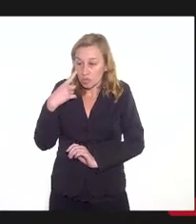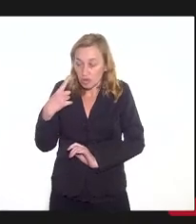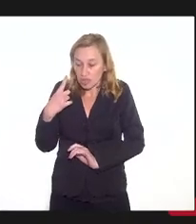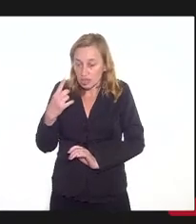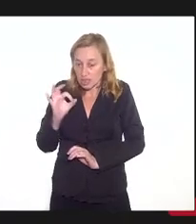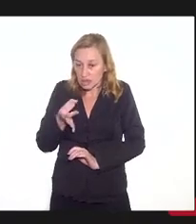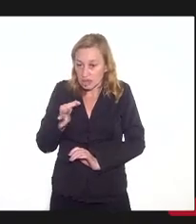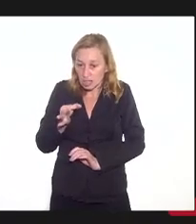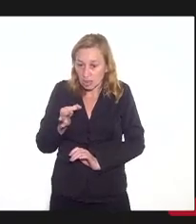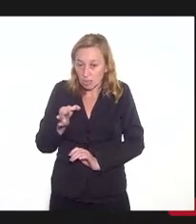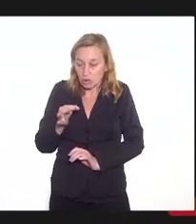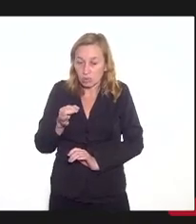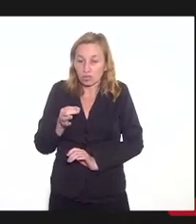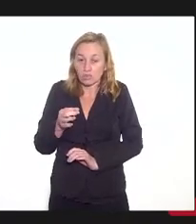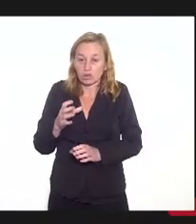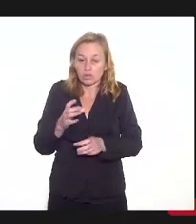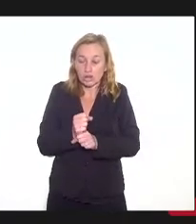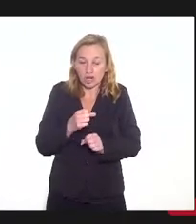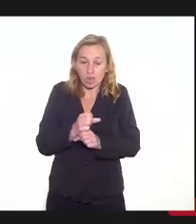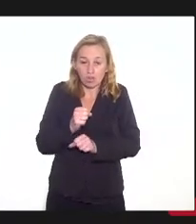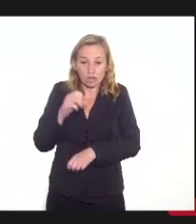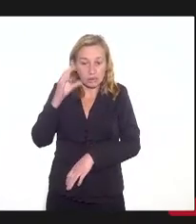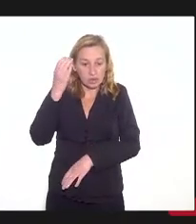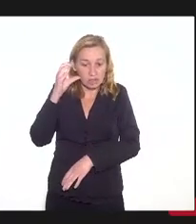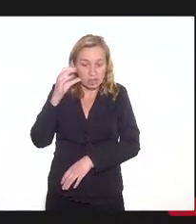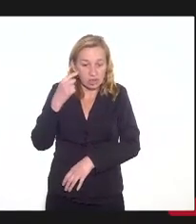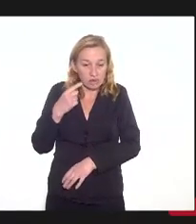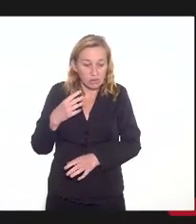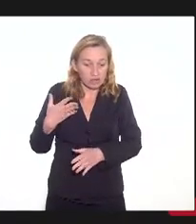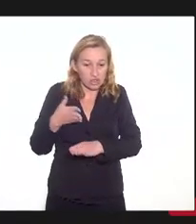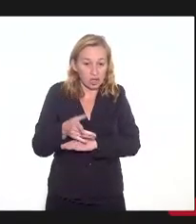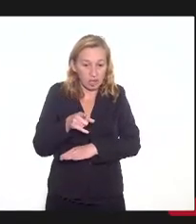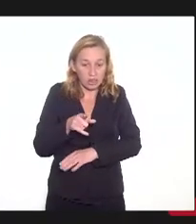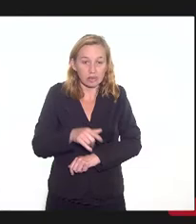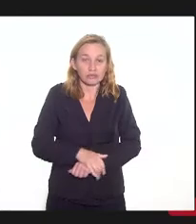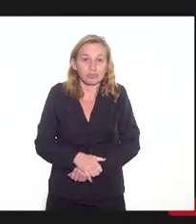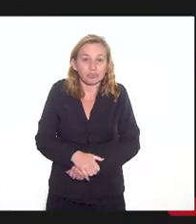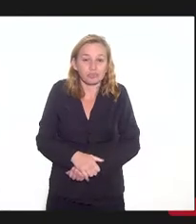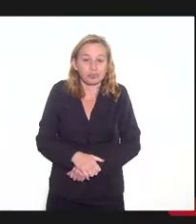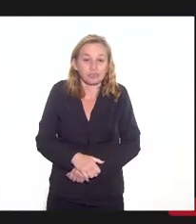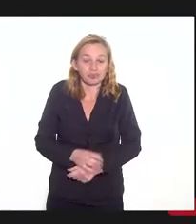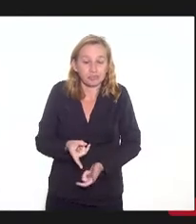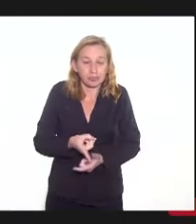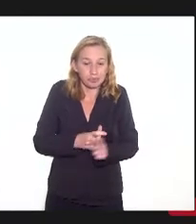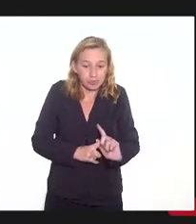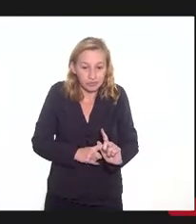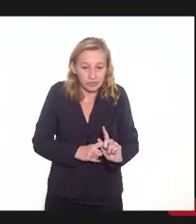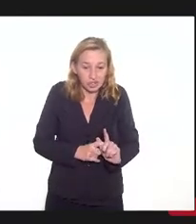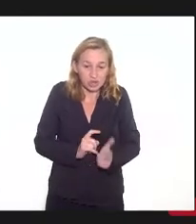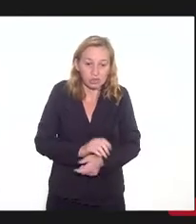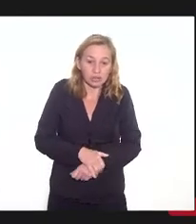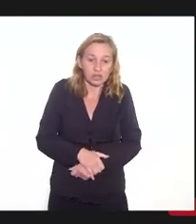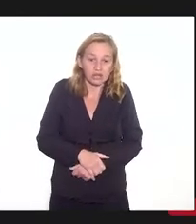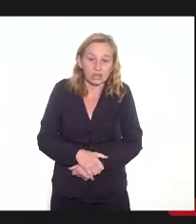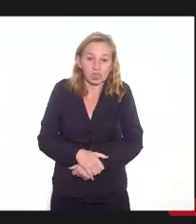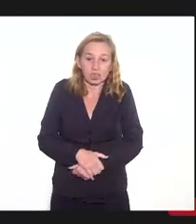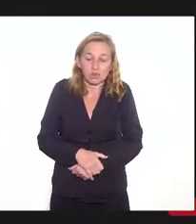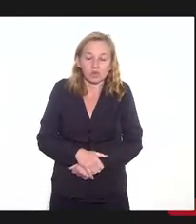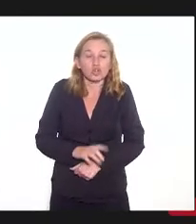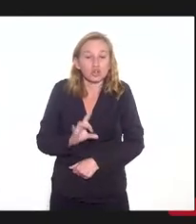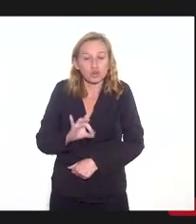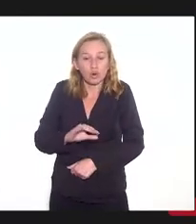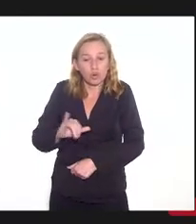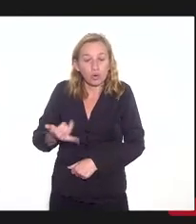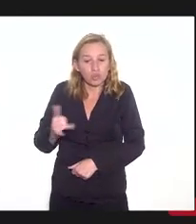base científica para a gente chegar a eles. Então, a dívida, só com os